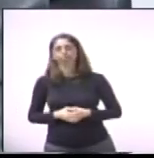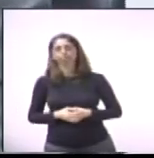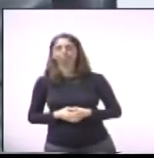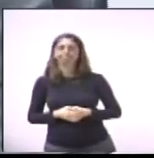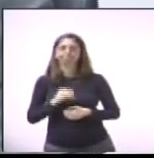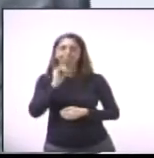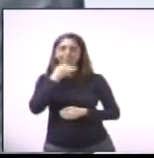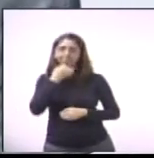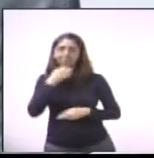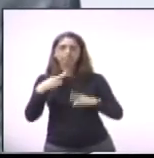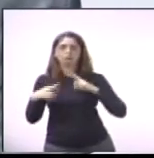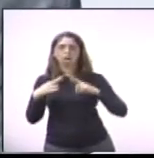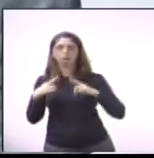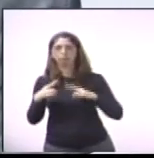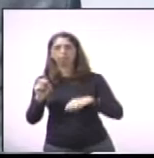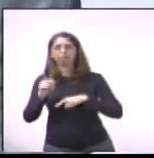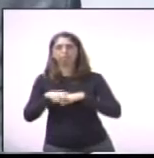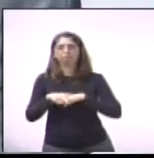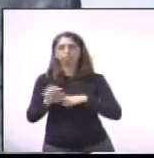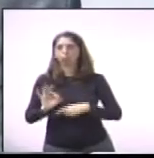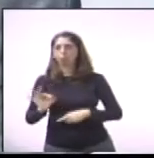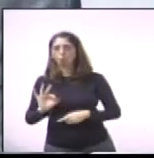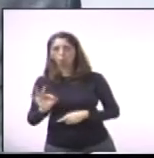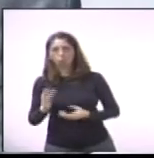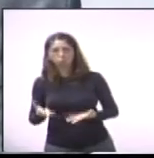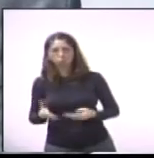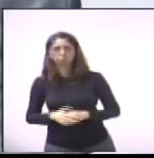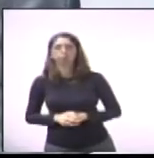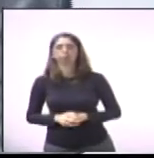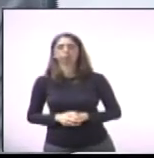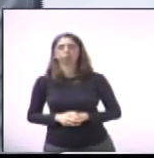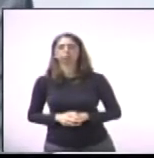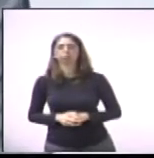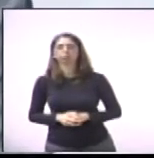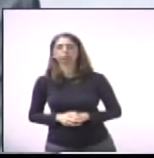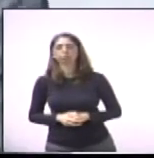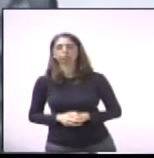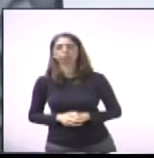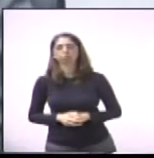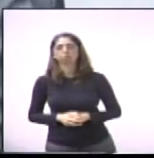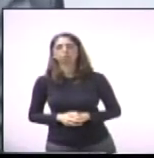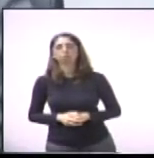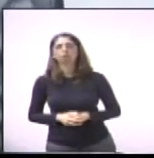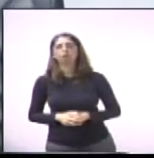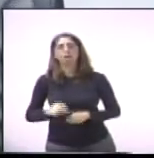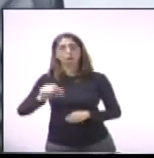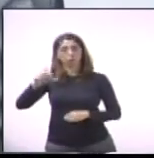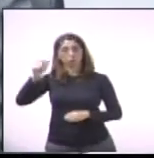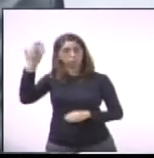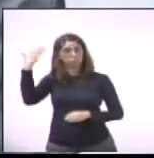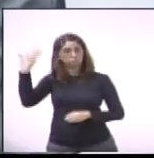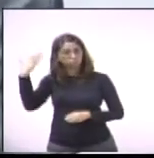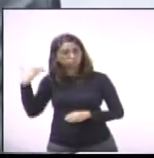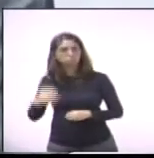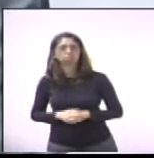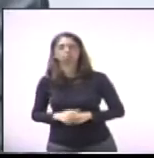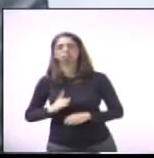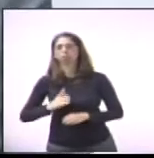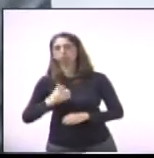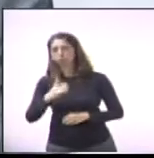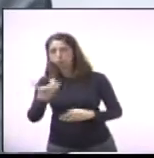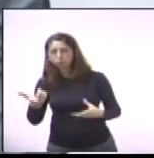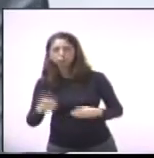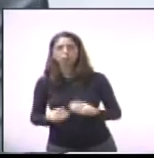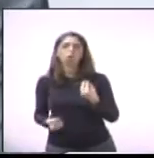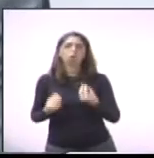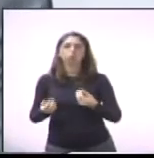trabalho. A gente, na verdade, estava um pouco órfão desse trabalho, mas eu fiquei muito satisfeito